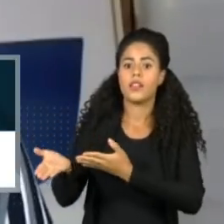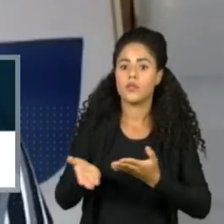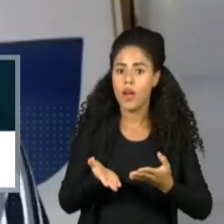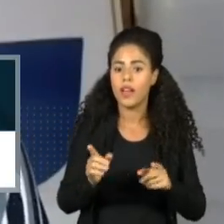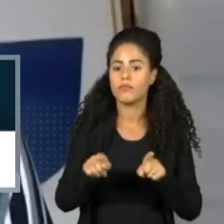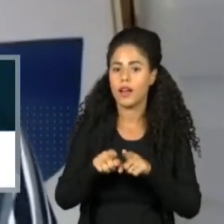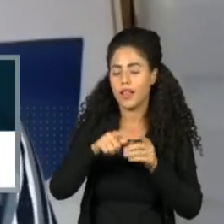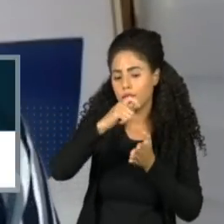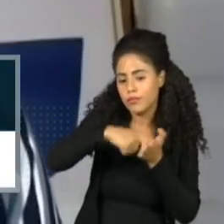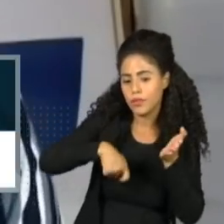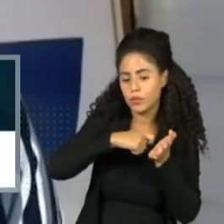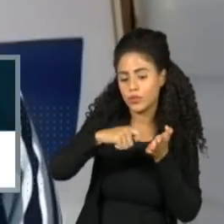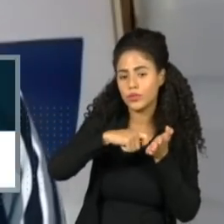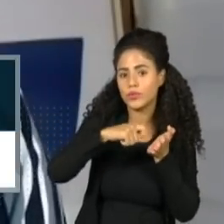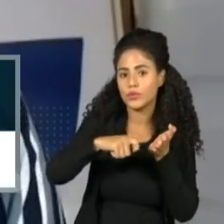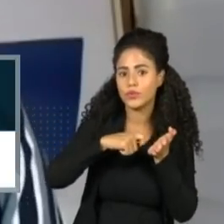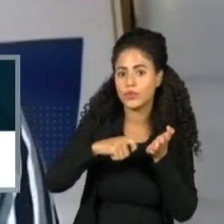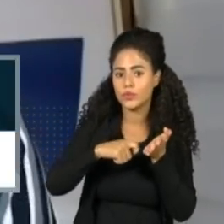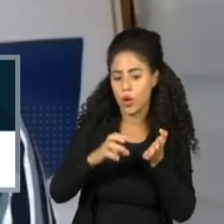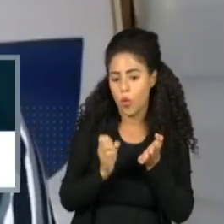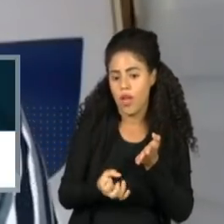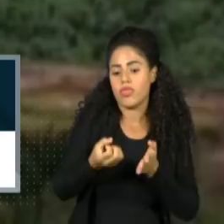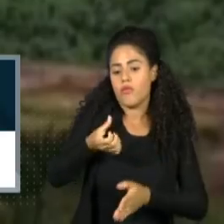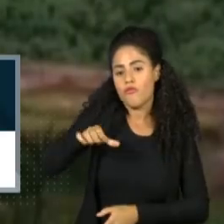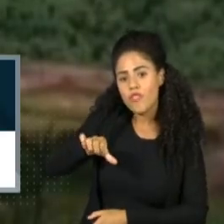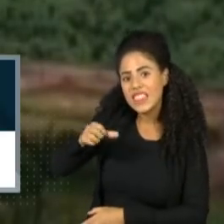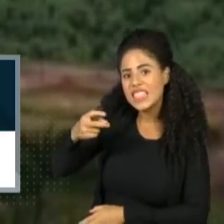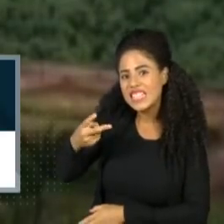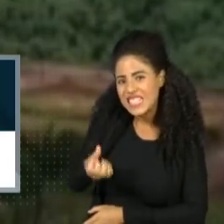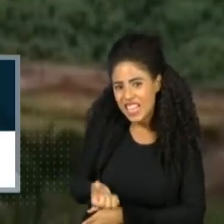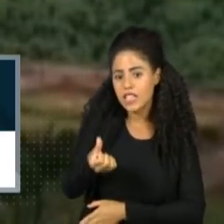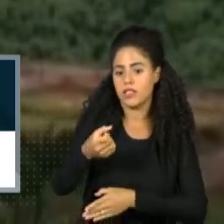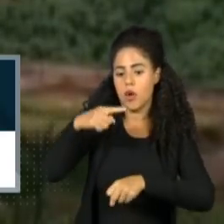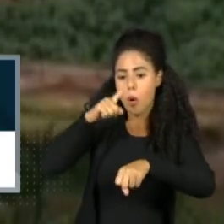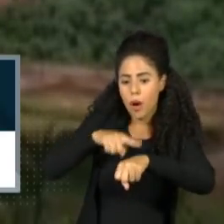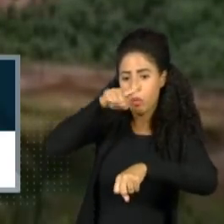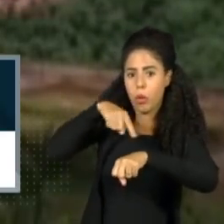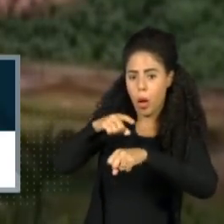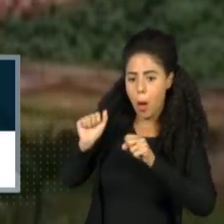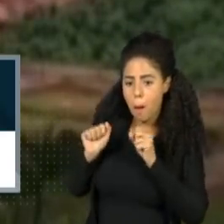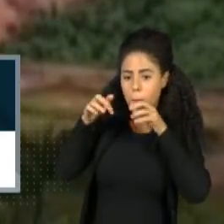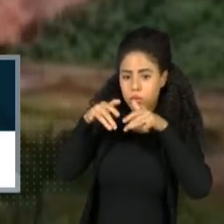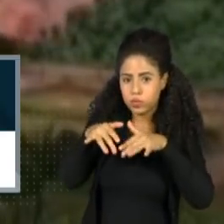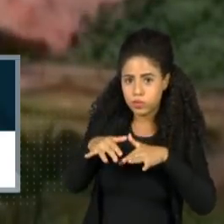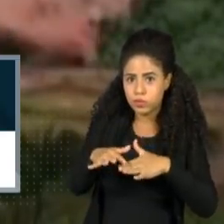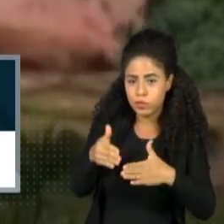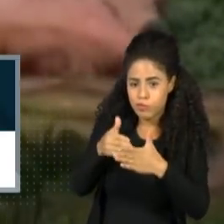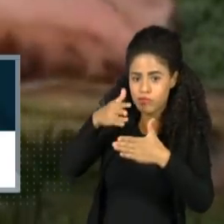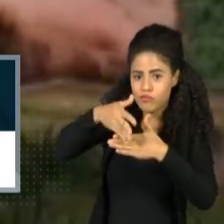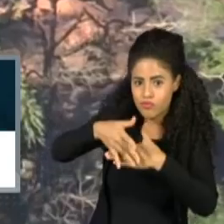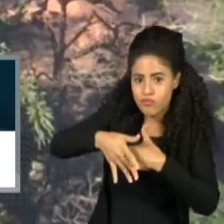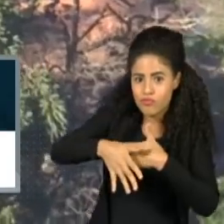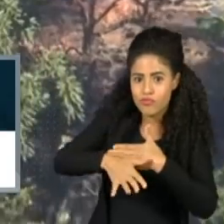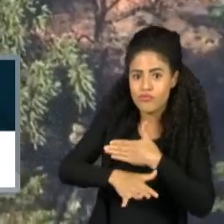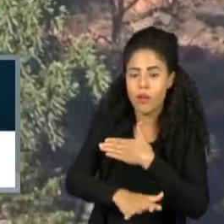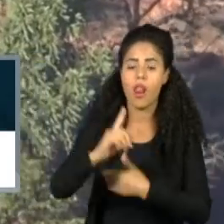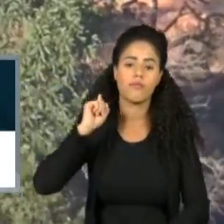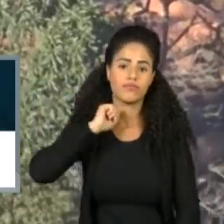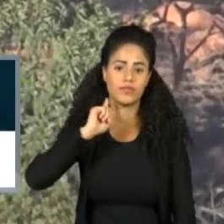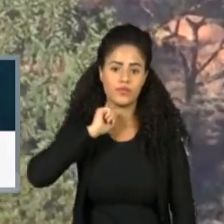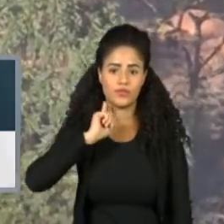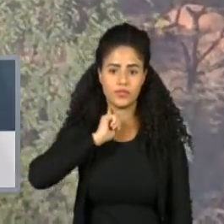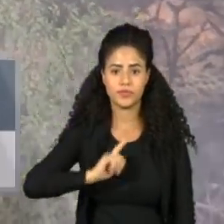A escritora reconstitui às 96 horas após o rompimento da barragem do Córrego do Feijão, em Minas Gerais.